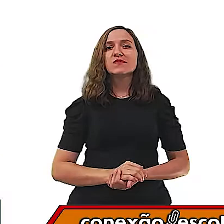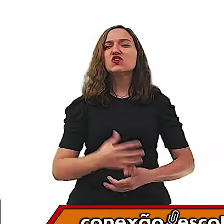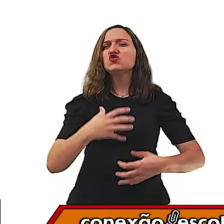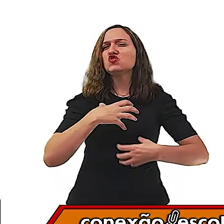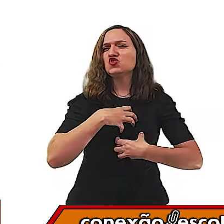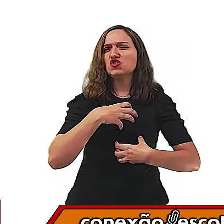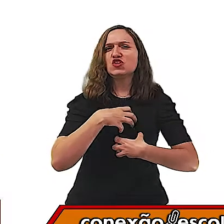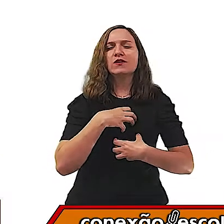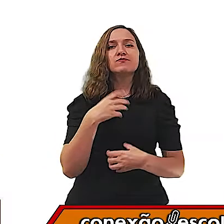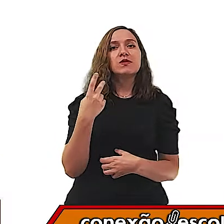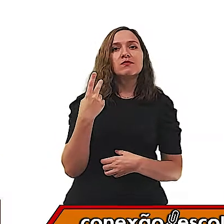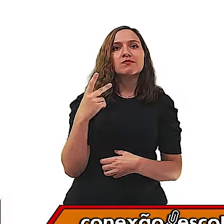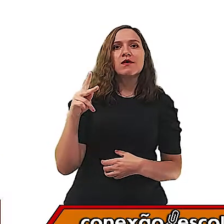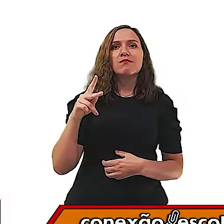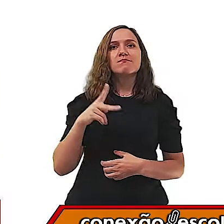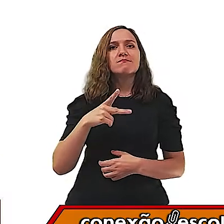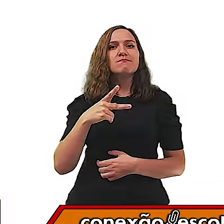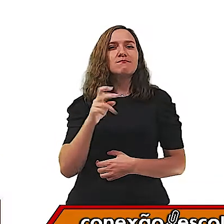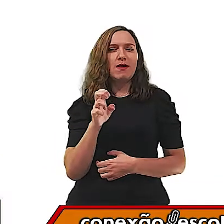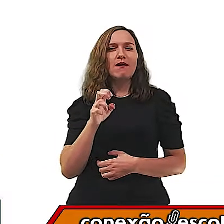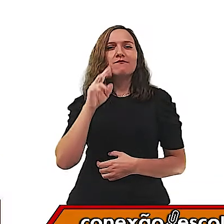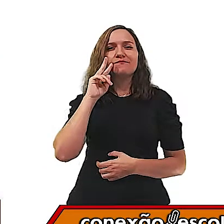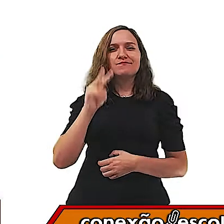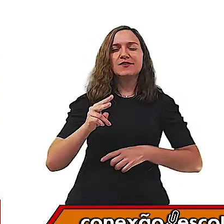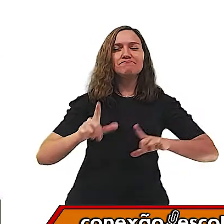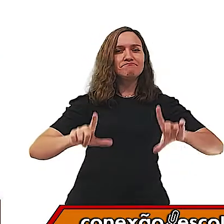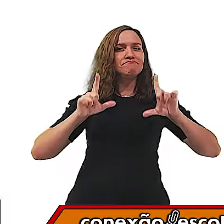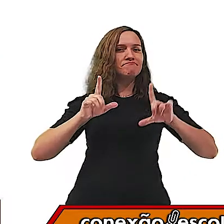o jeito que estão os pés deles.